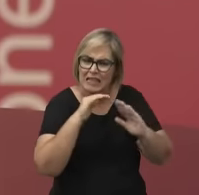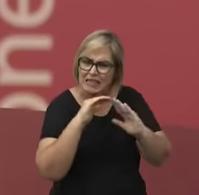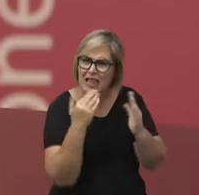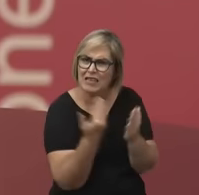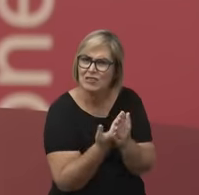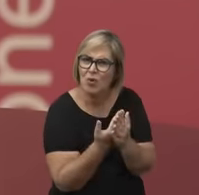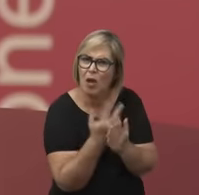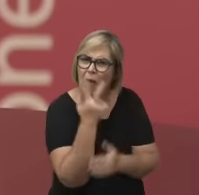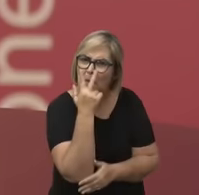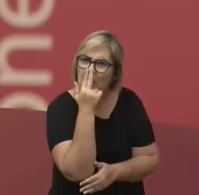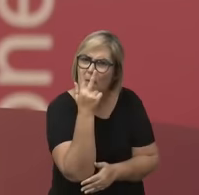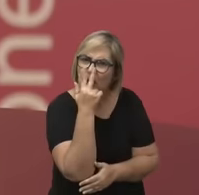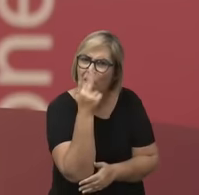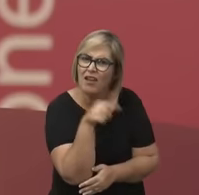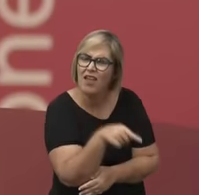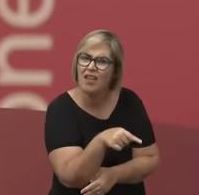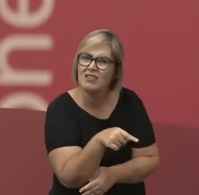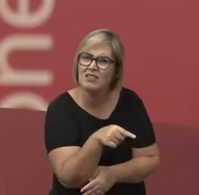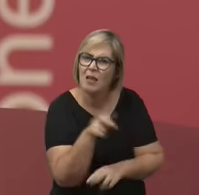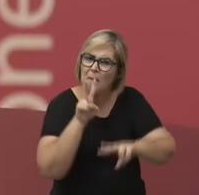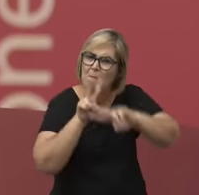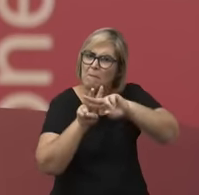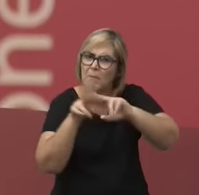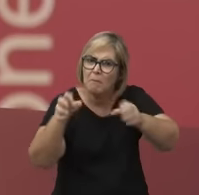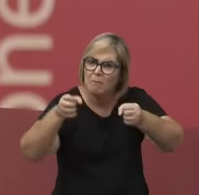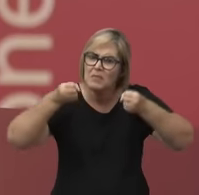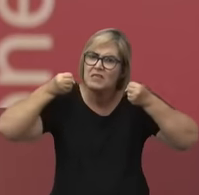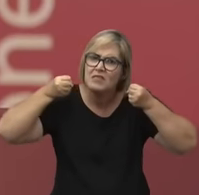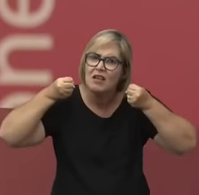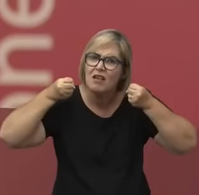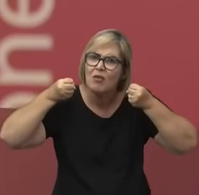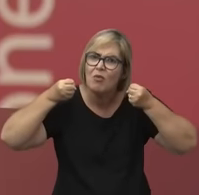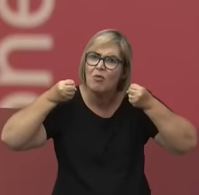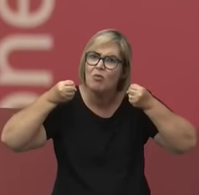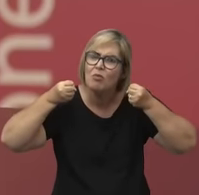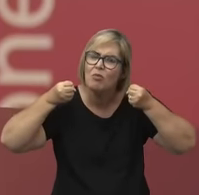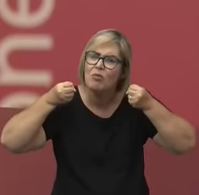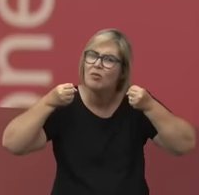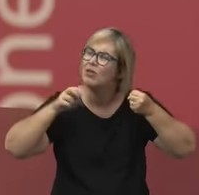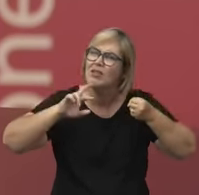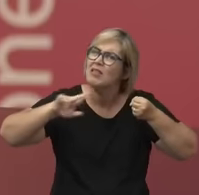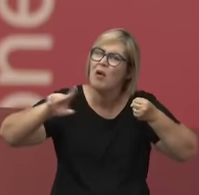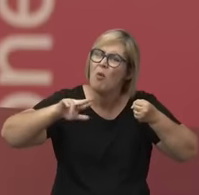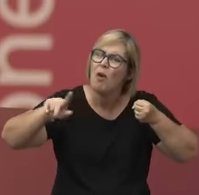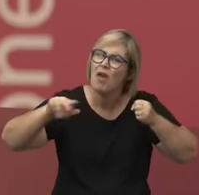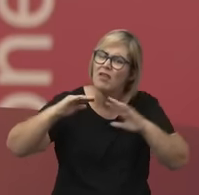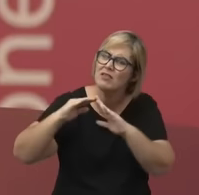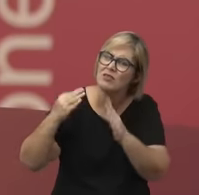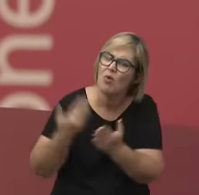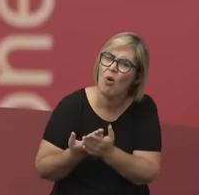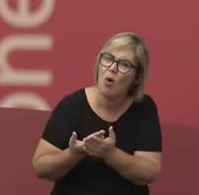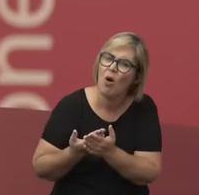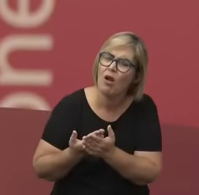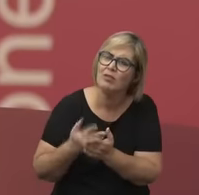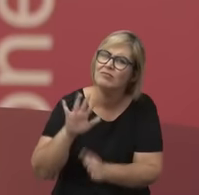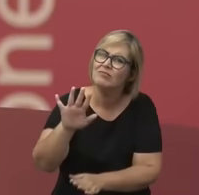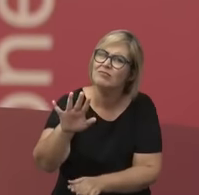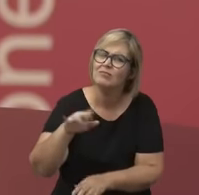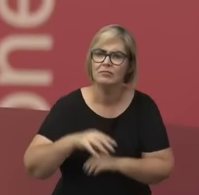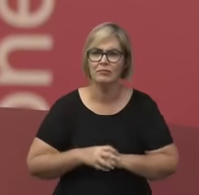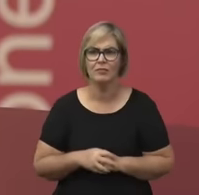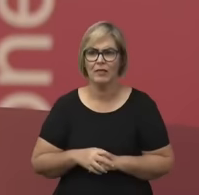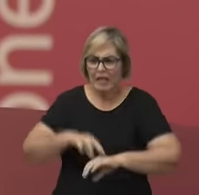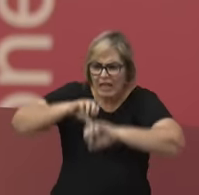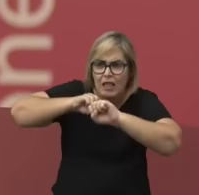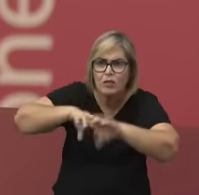casas de educação. E aí, ela fala que a educação precisa ser pensada no Brasil como algo que